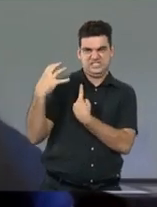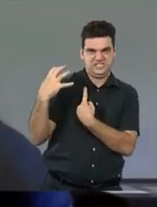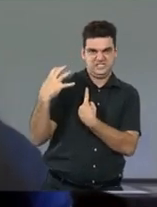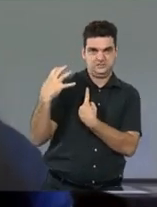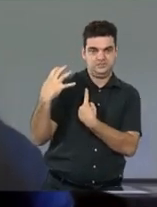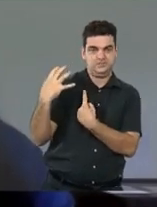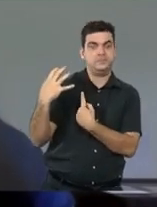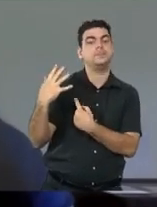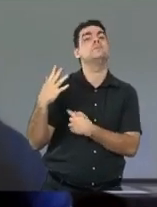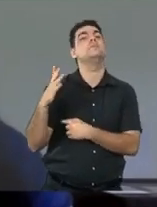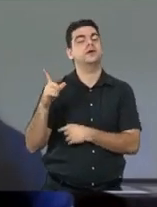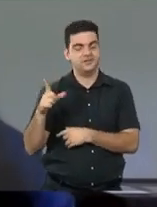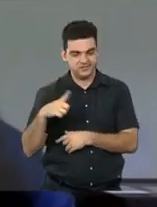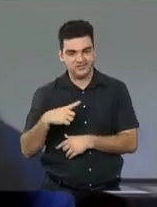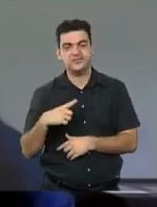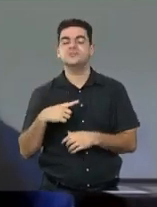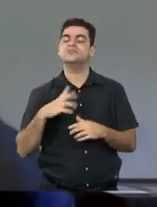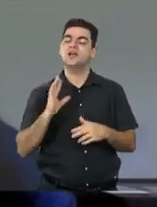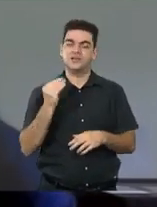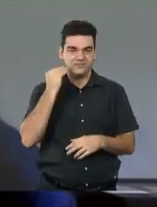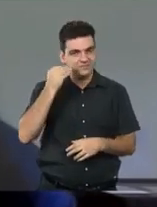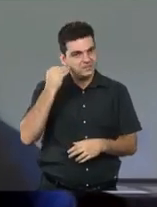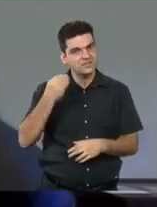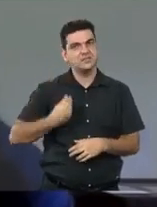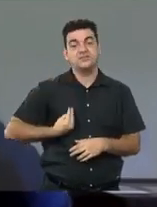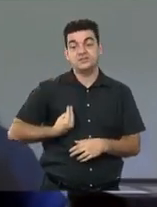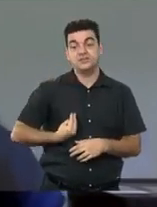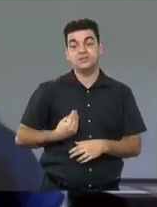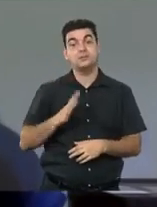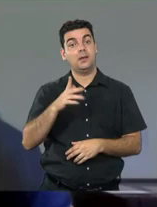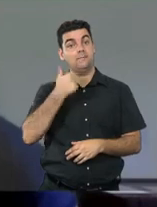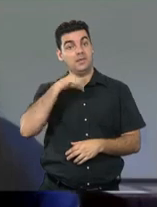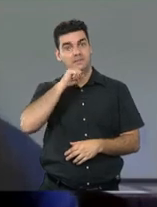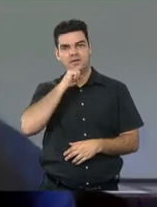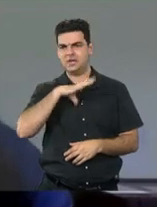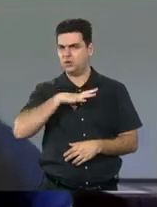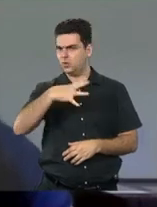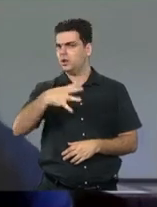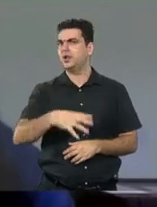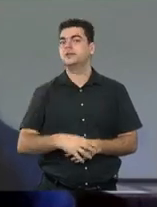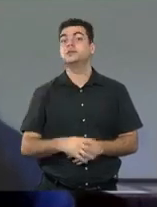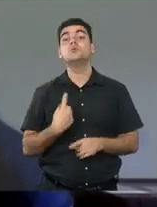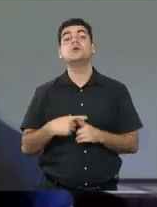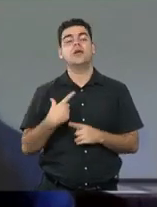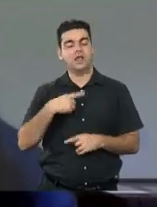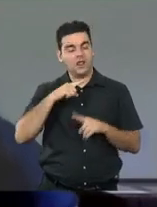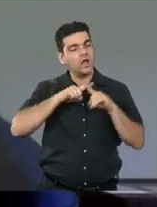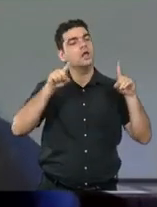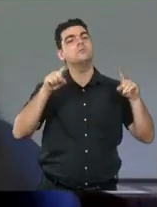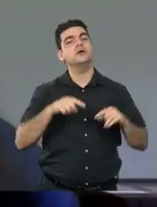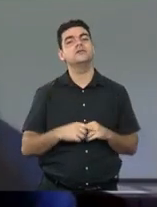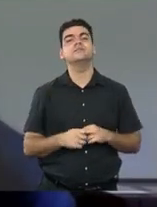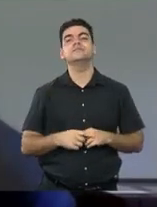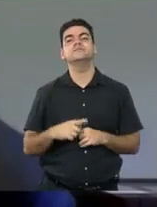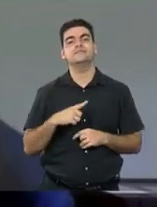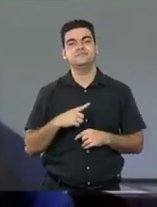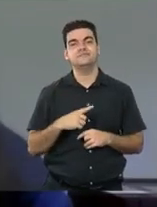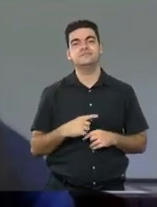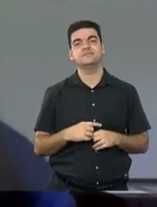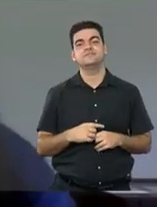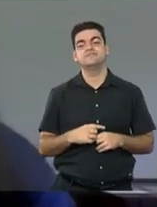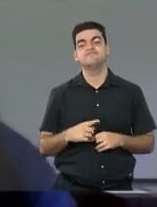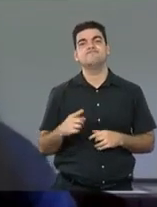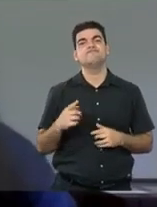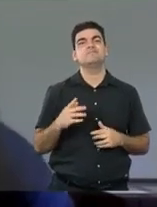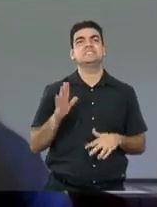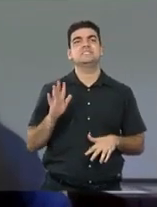convivi muito nessa uma família matriarcal porque minha mãe era muito forte, muito forte no sentido de se impor, né? Não é o que